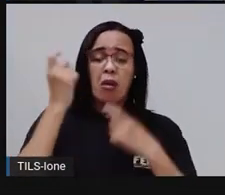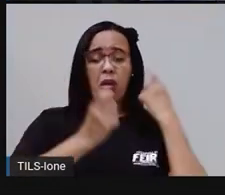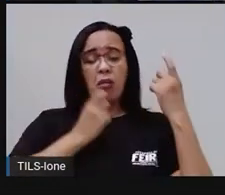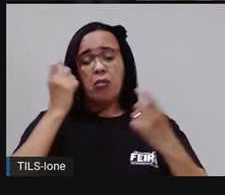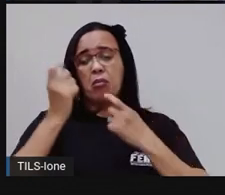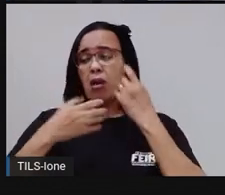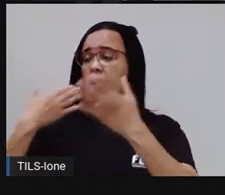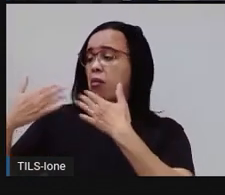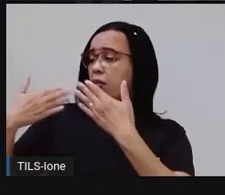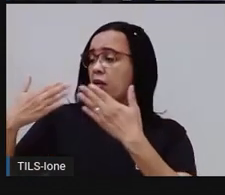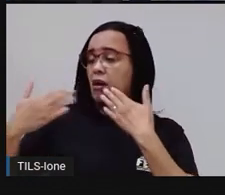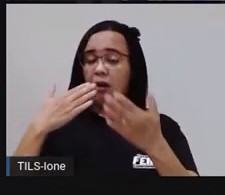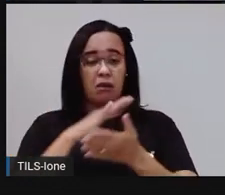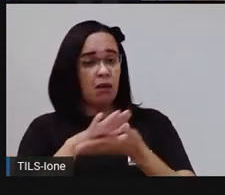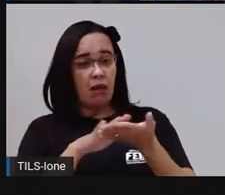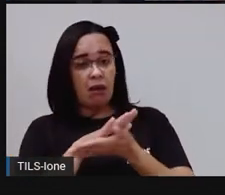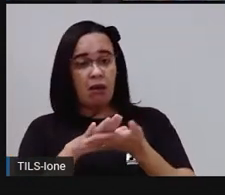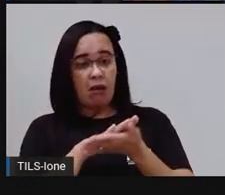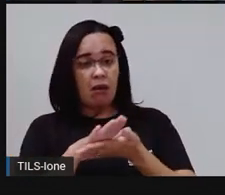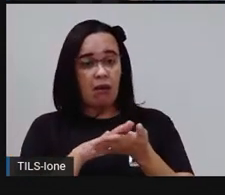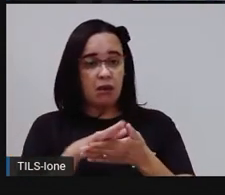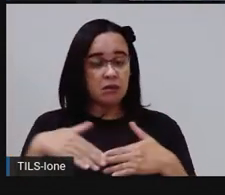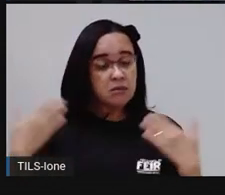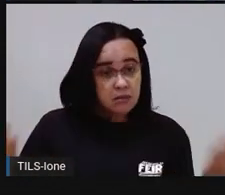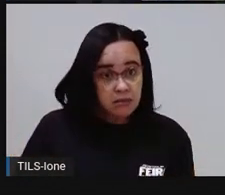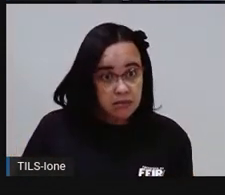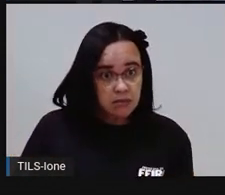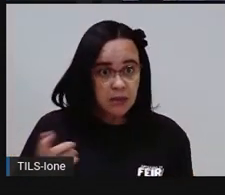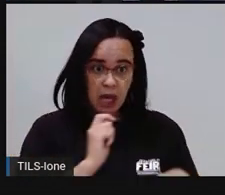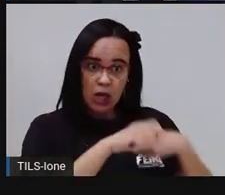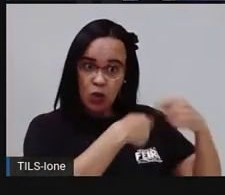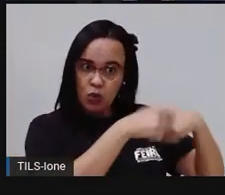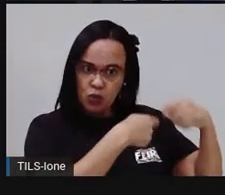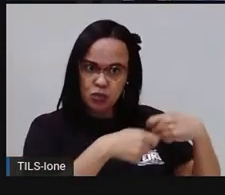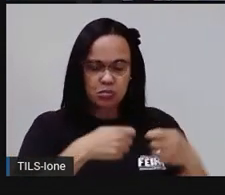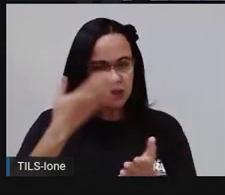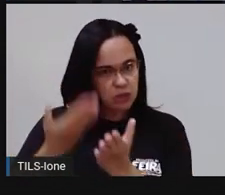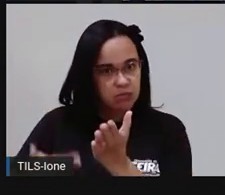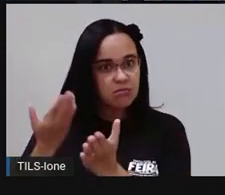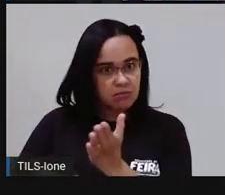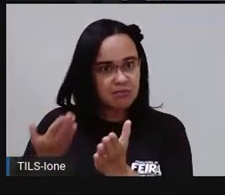conversando, enquanto está tomando banho, né? Isso a gente economiza ou desperdiça?